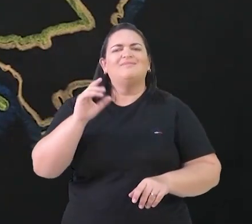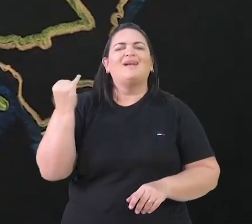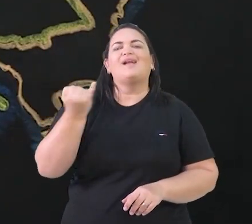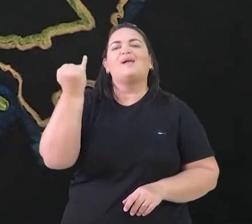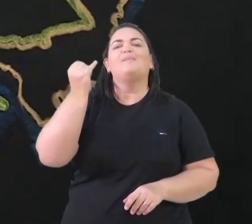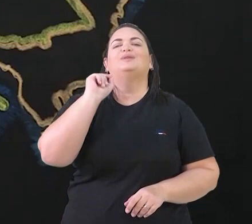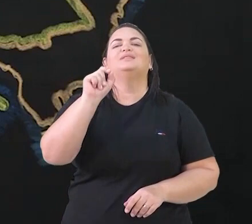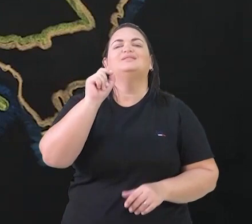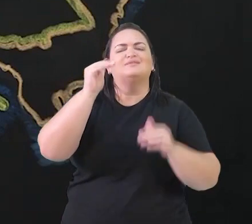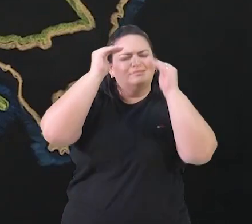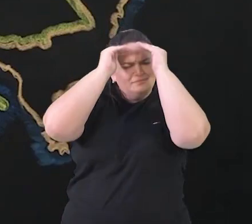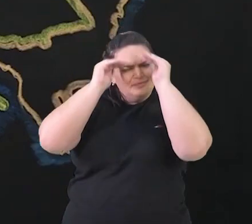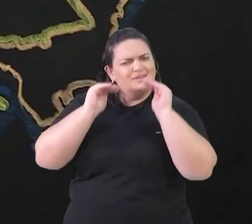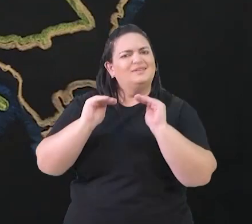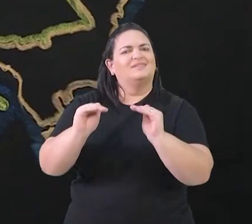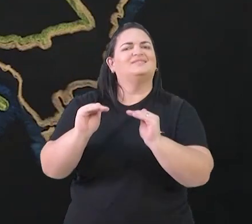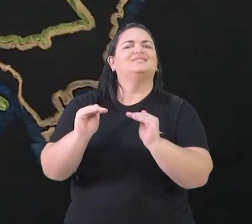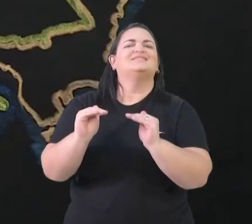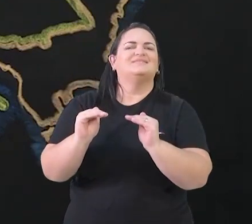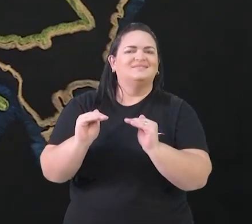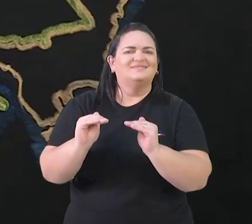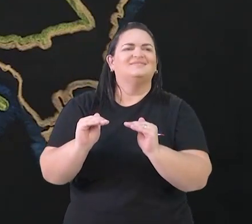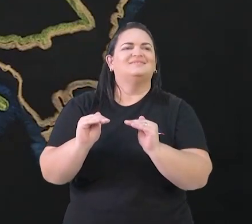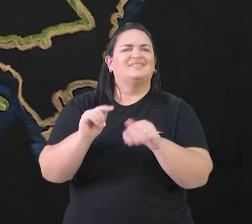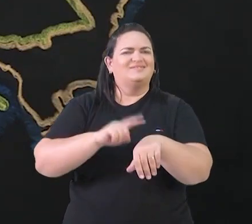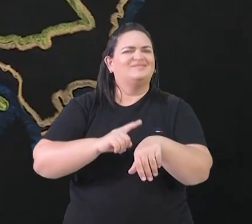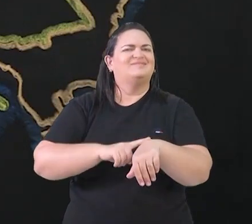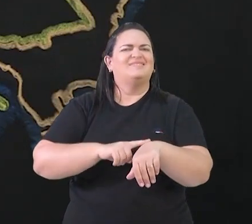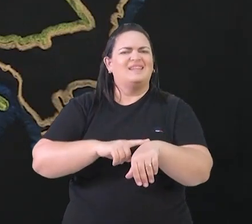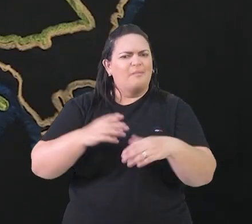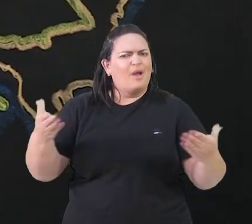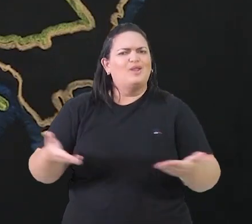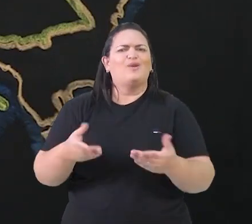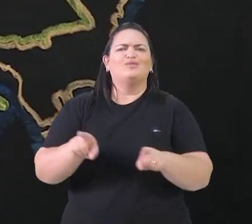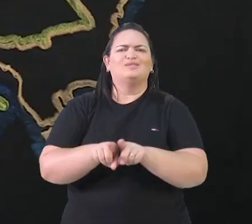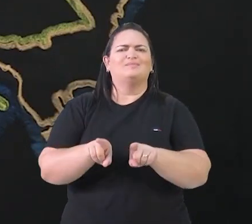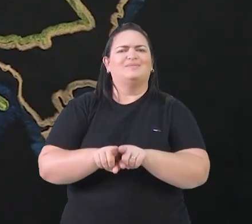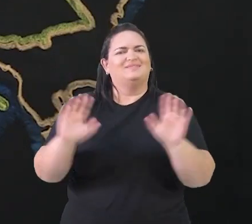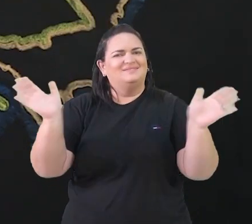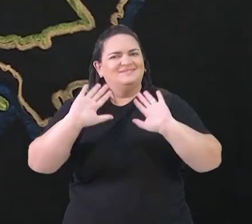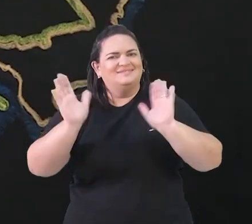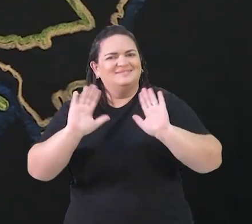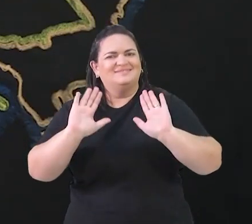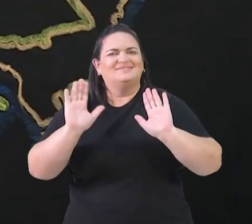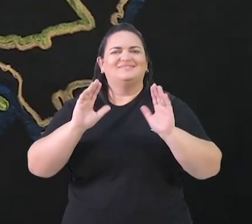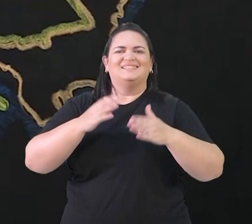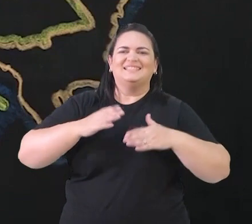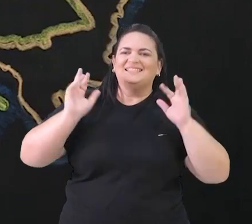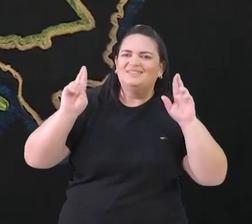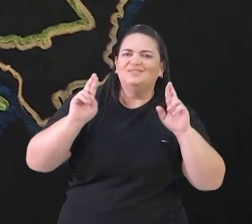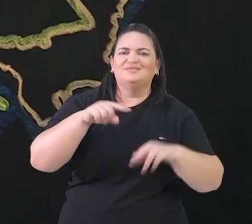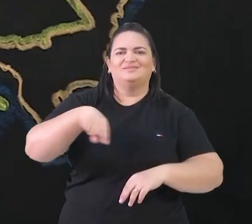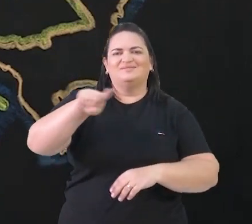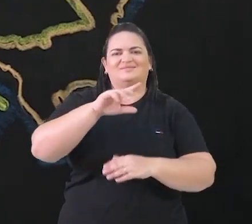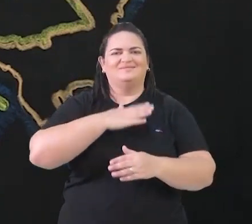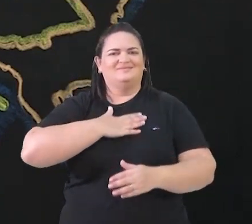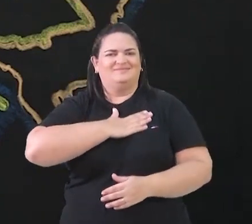respeitar a diversidade religiosa. um tema que é tão atual, não é verdade? Até uma próxima, espero que vocês tenham gostado.